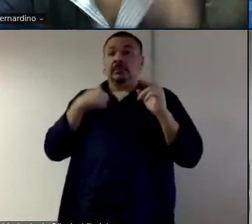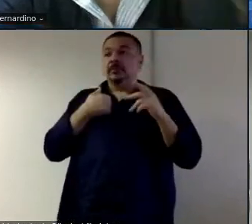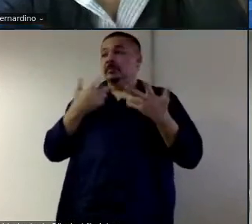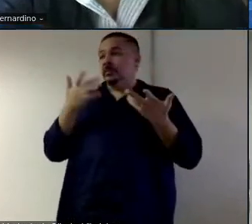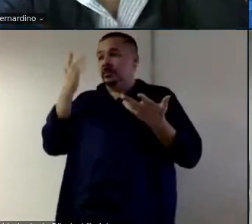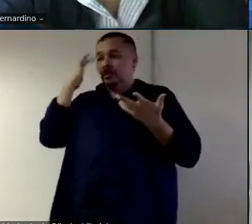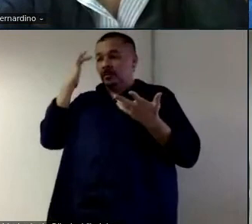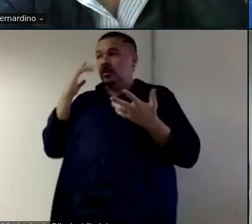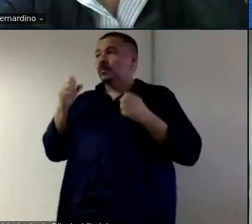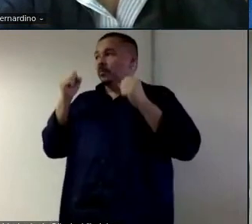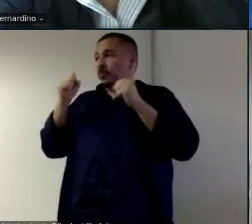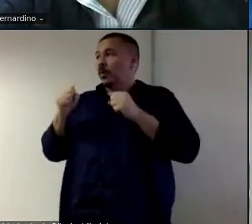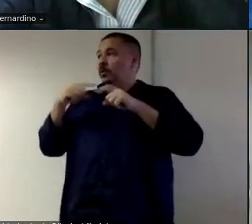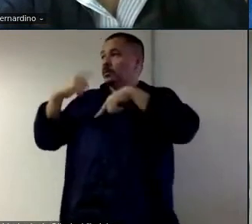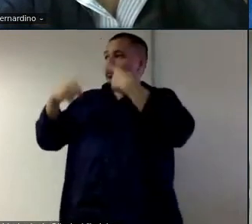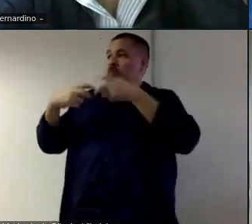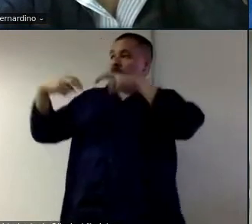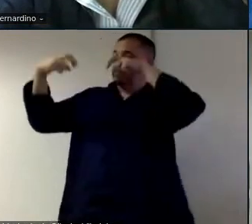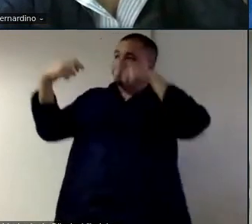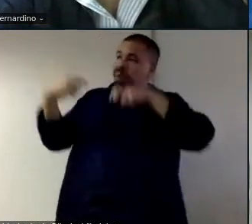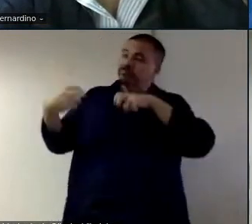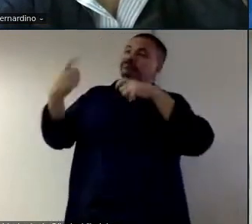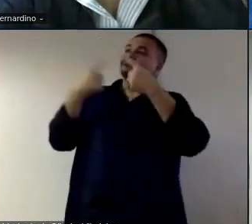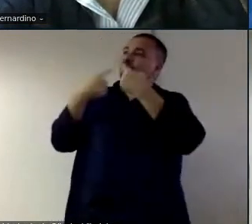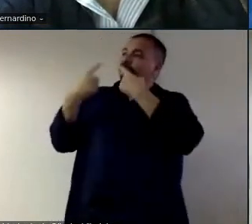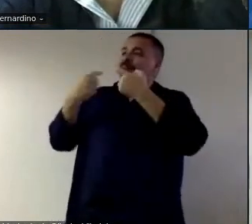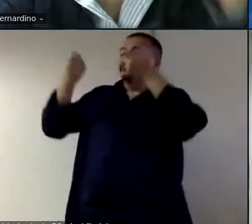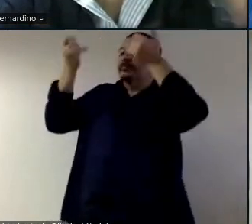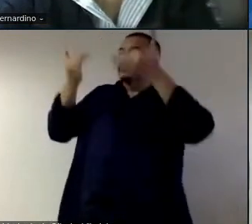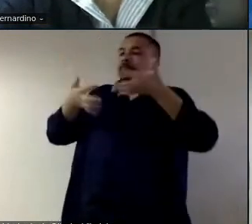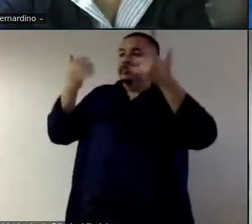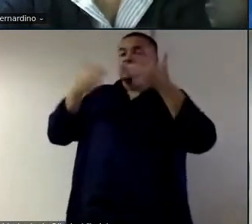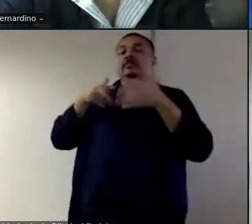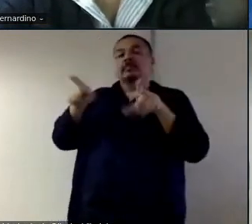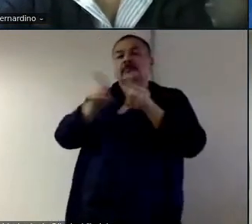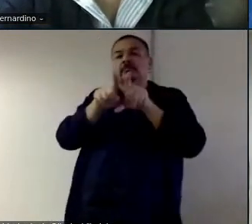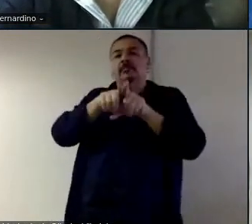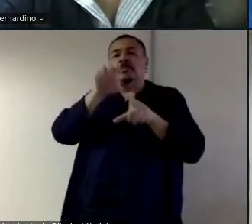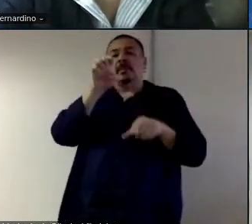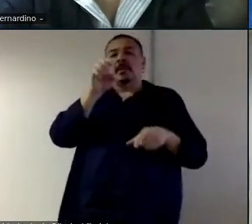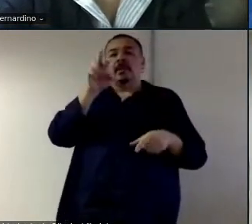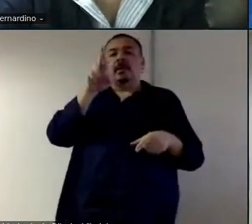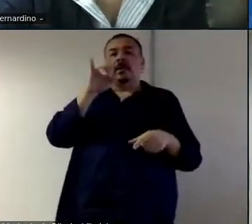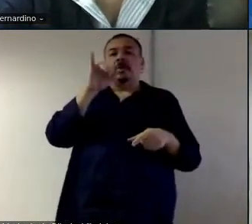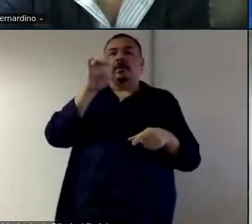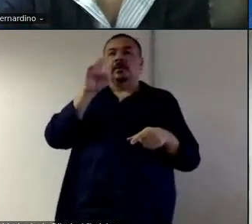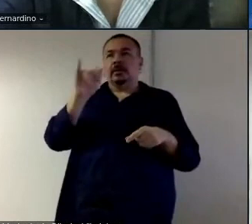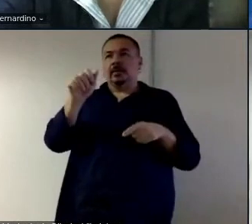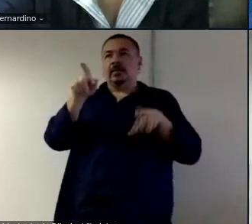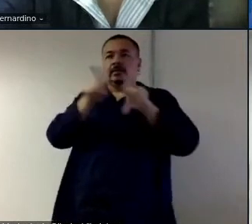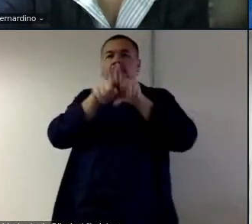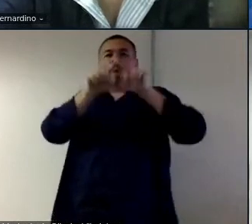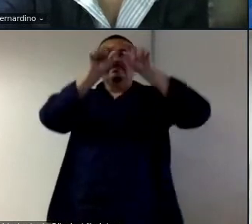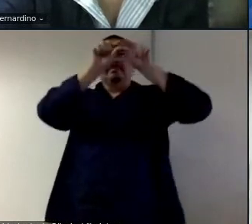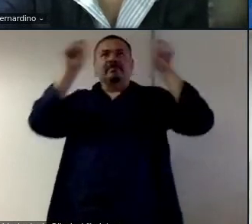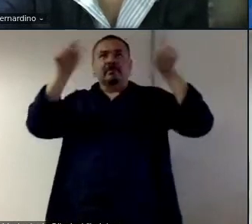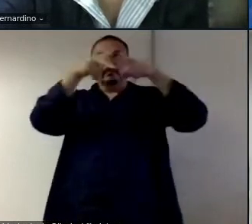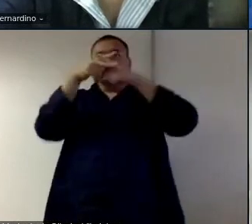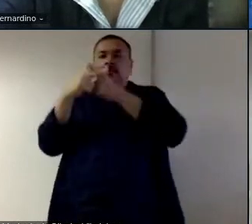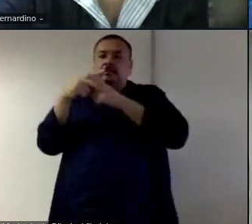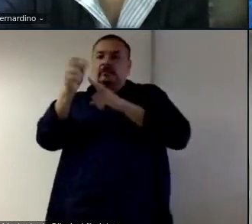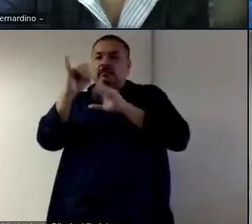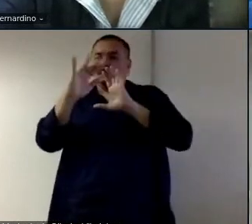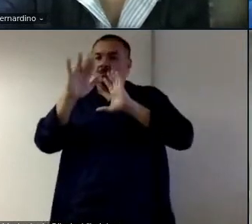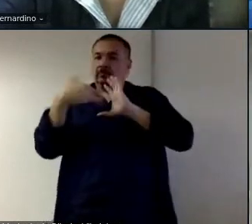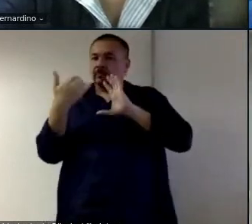pode sentar para falar sobre mais detalhes essas construções que a MDEA falou também que às vezes tem de corrigir se a MDEA já manda